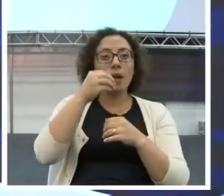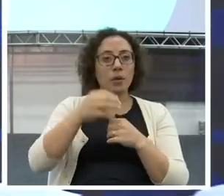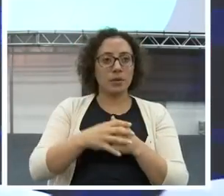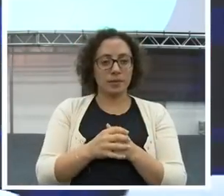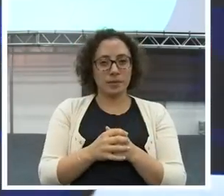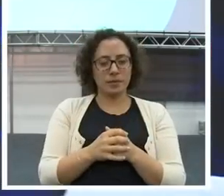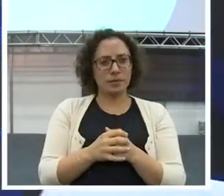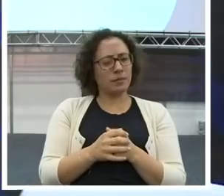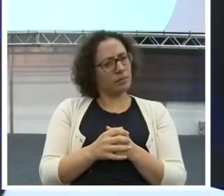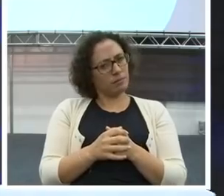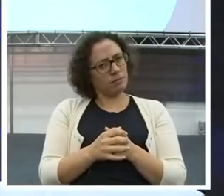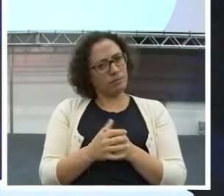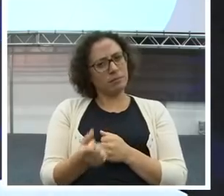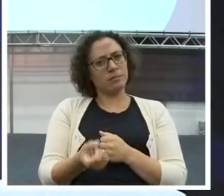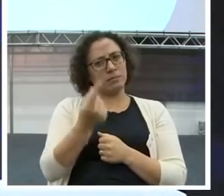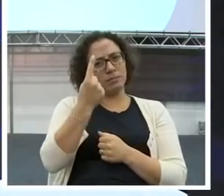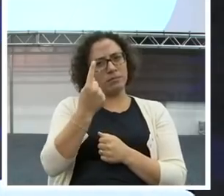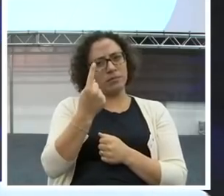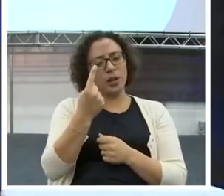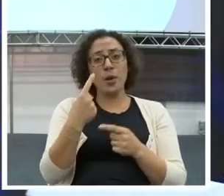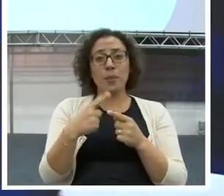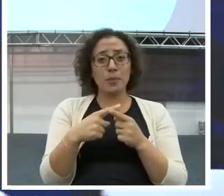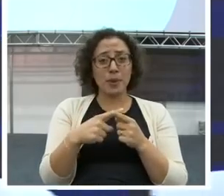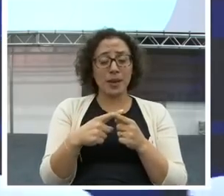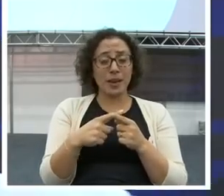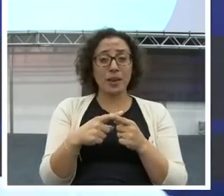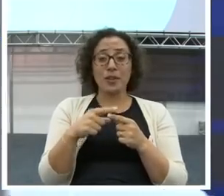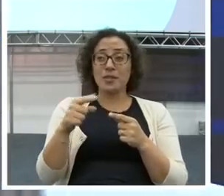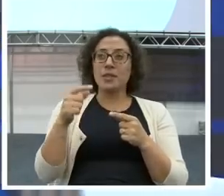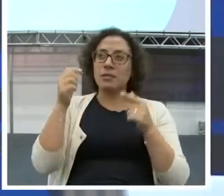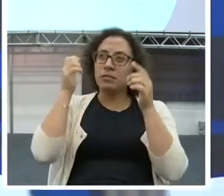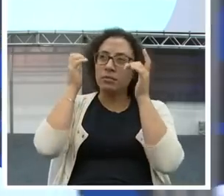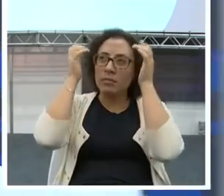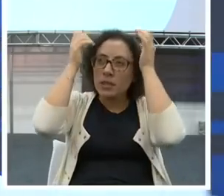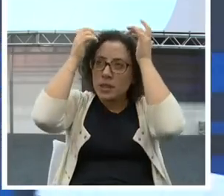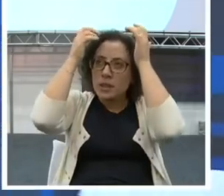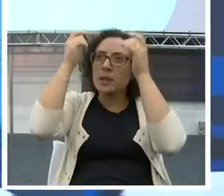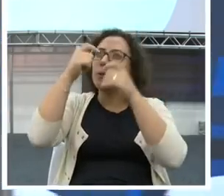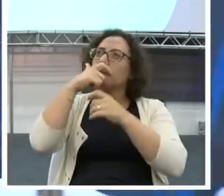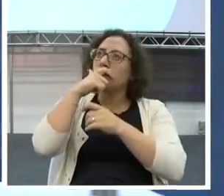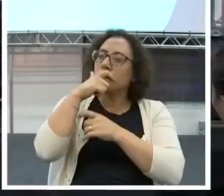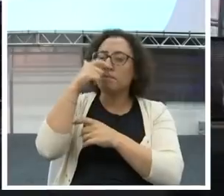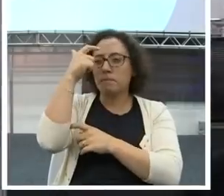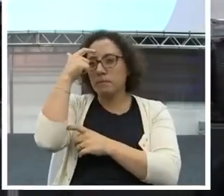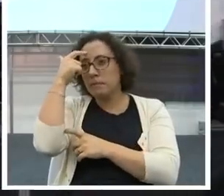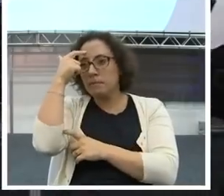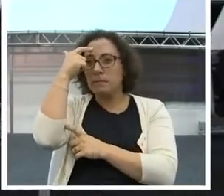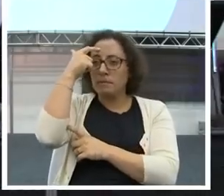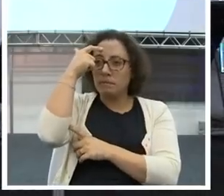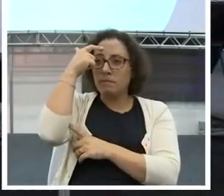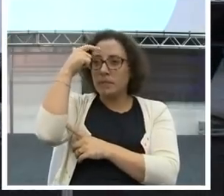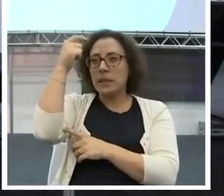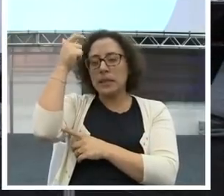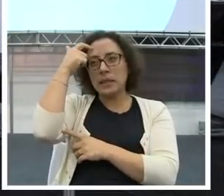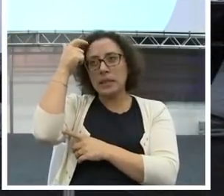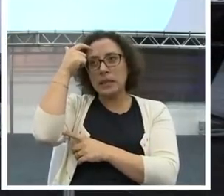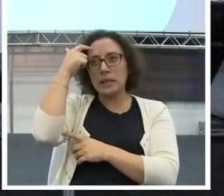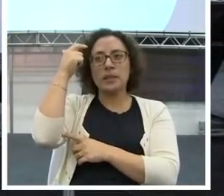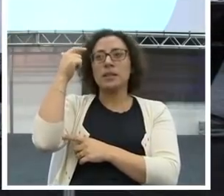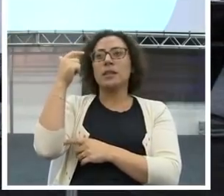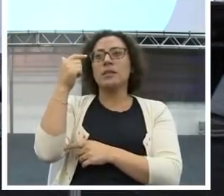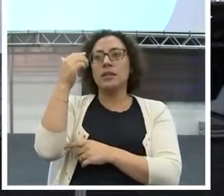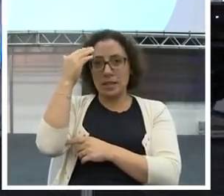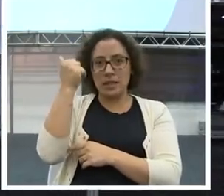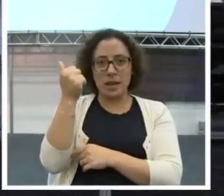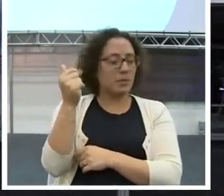Olha só que incrível. Porque você não faz as coisas que você sabe. Você faz as coisas